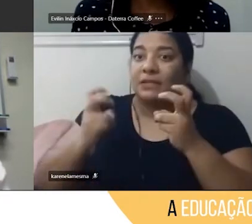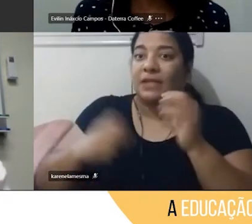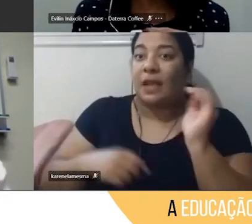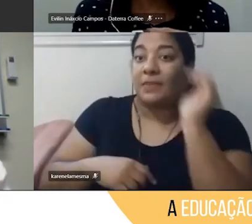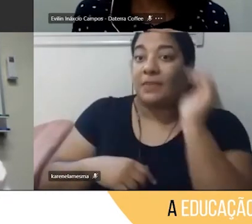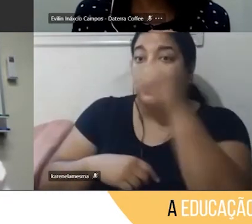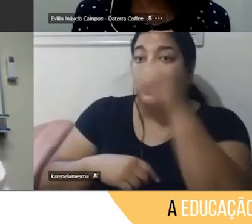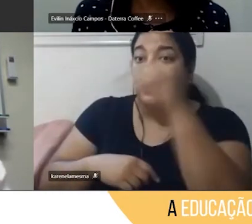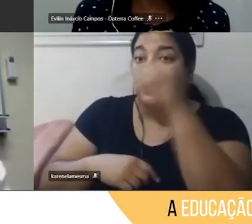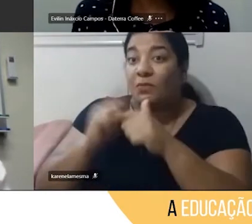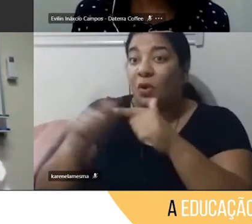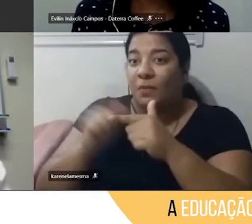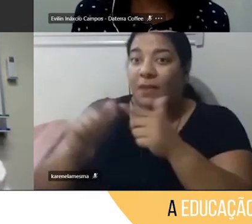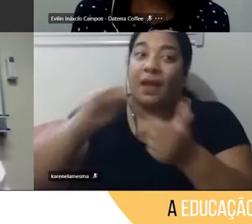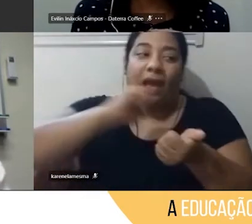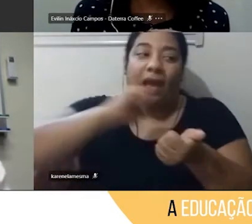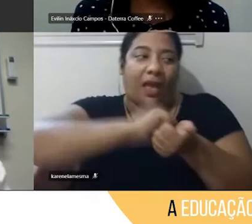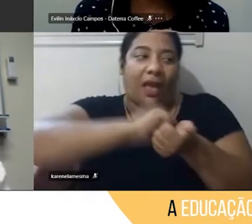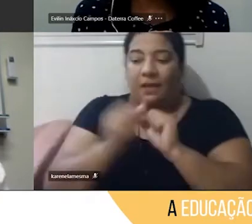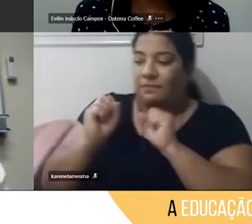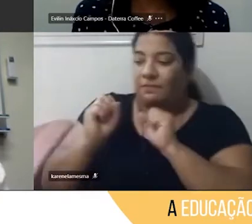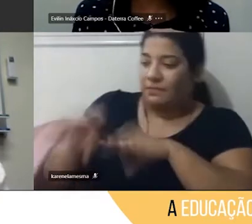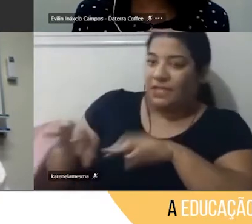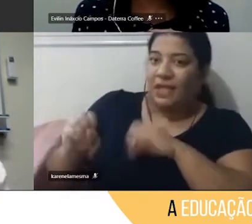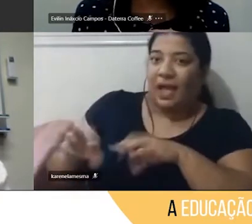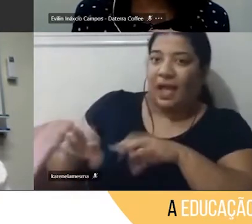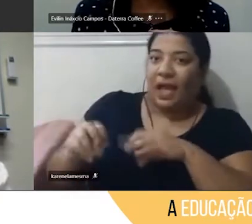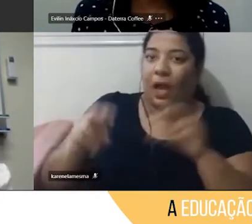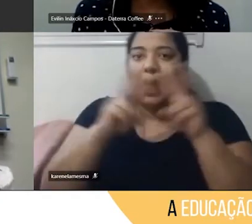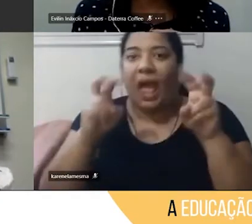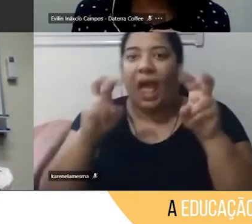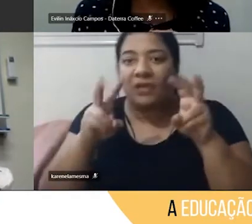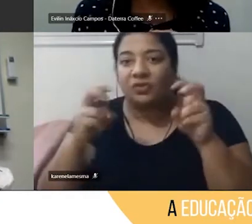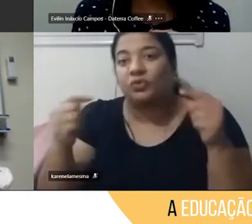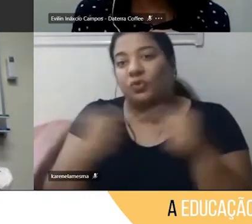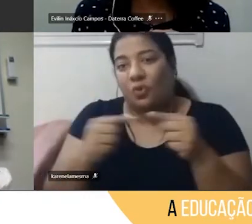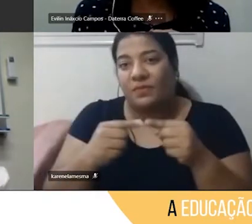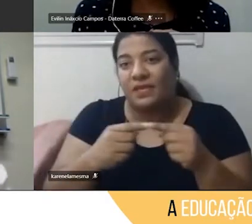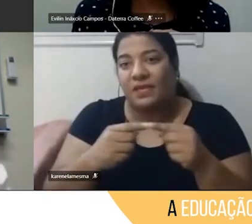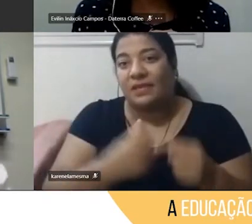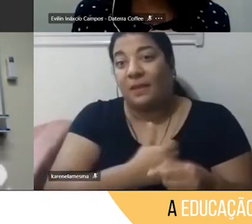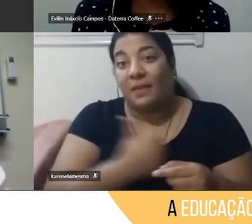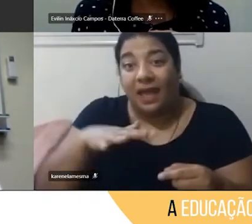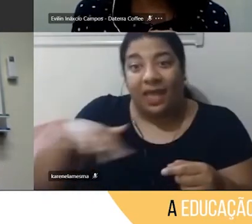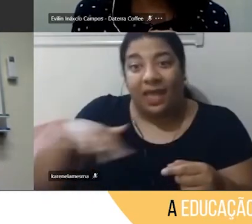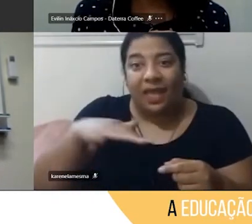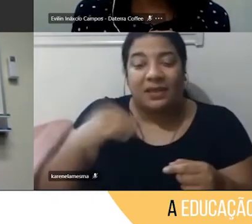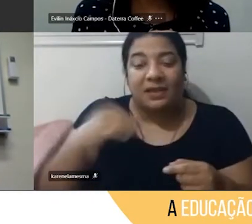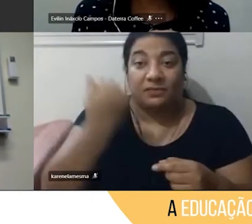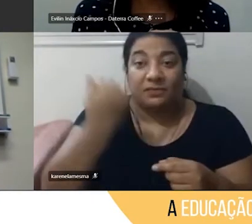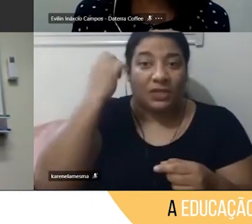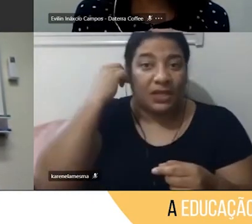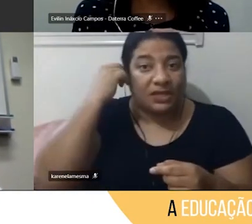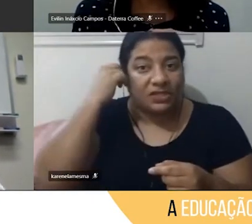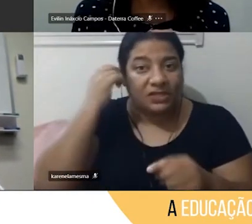cronogramas pra trazer assuntos que realmente sejam relevantes pra eles, e a gente trabalha muito essas emoções, então, o momento do